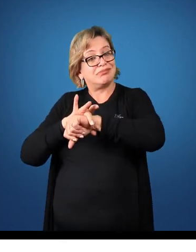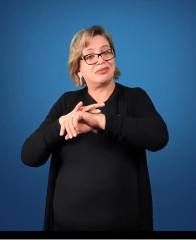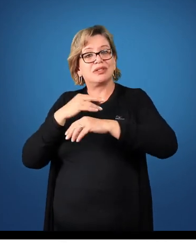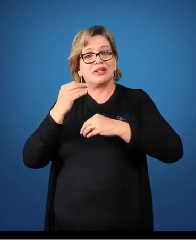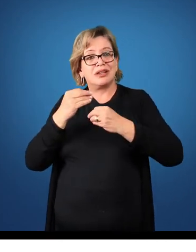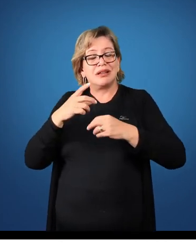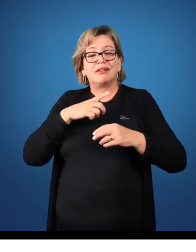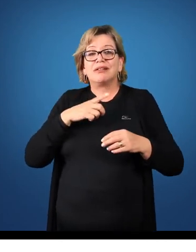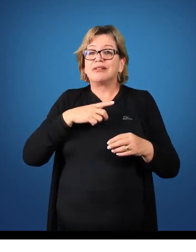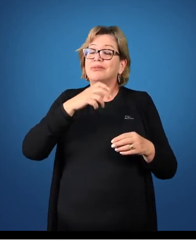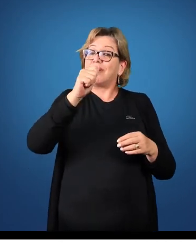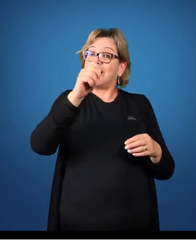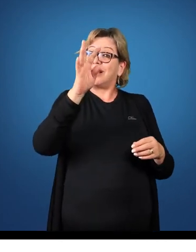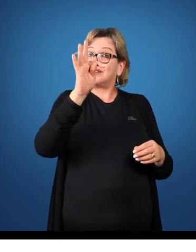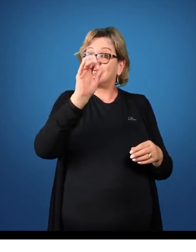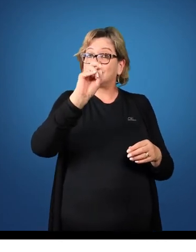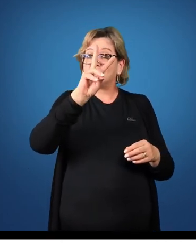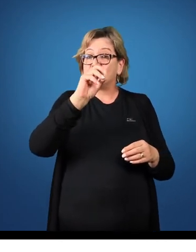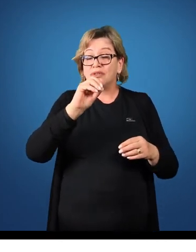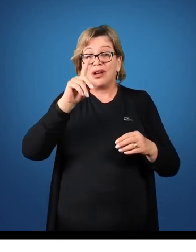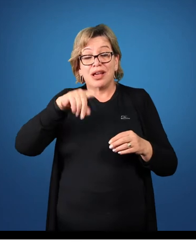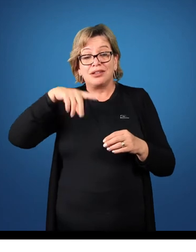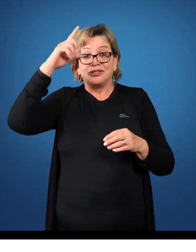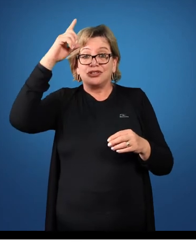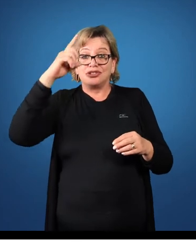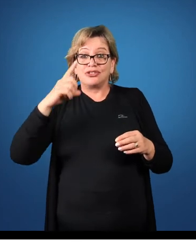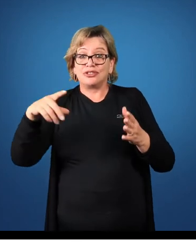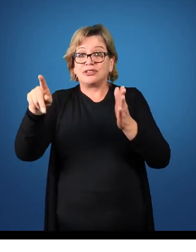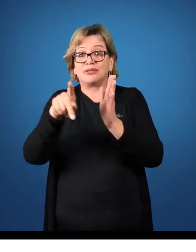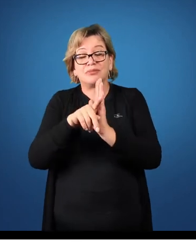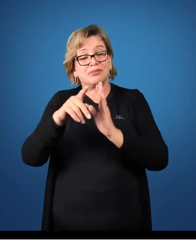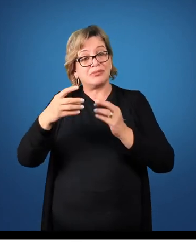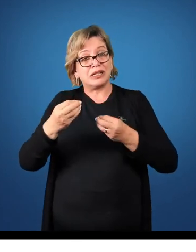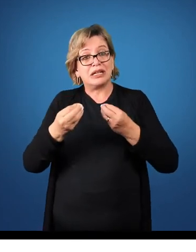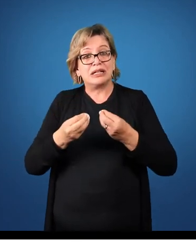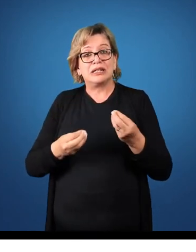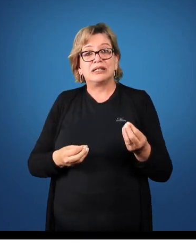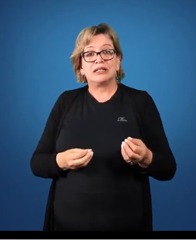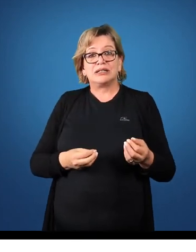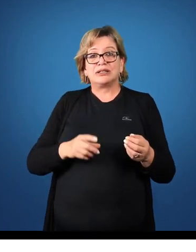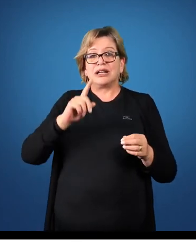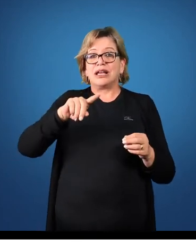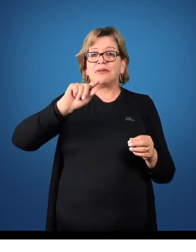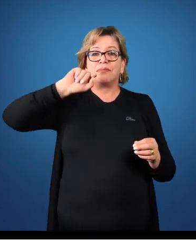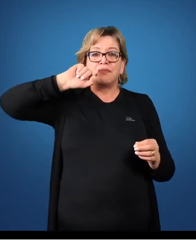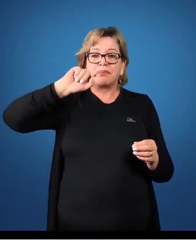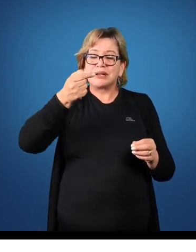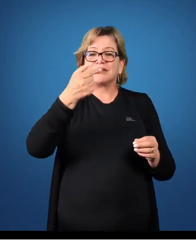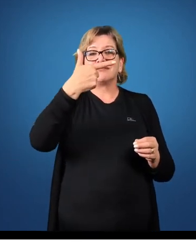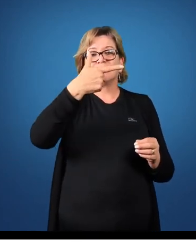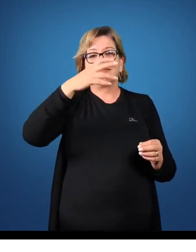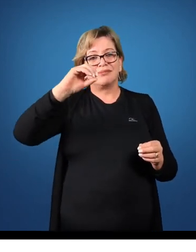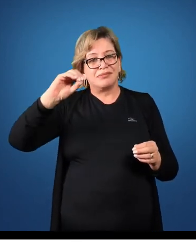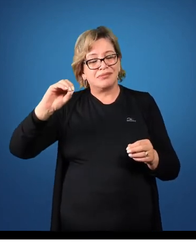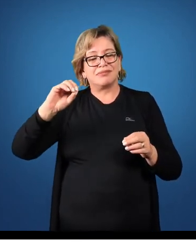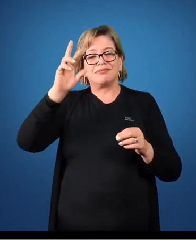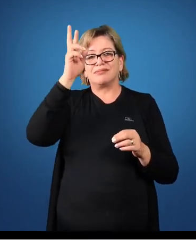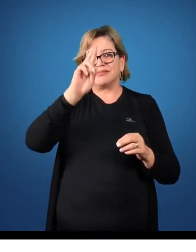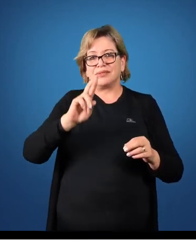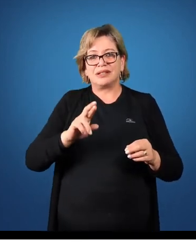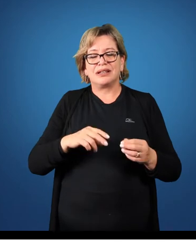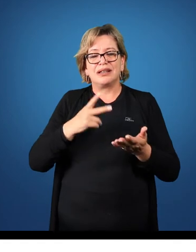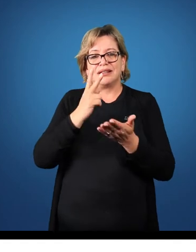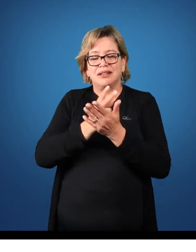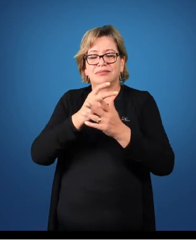lá no meu ativo um direito do seguro por 12 meses de R$.200. A cada